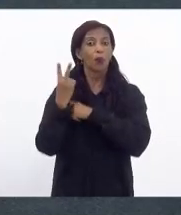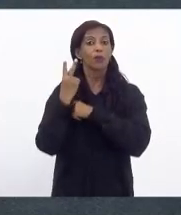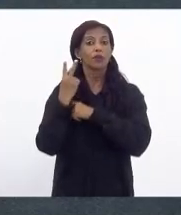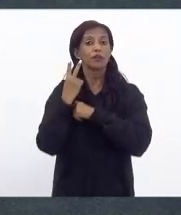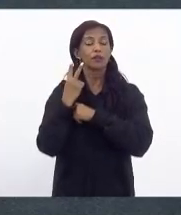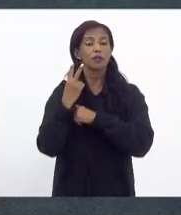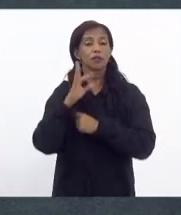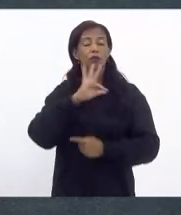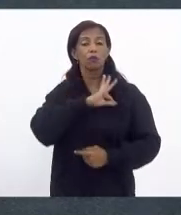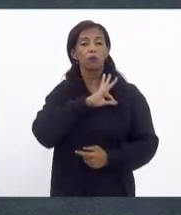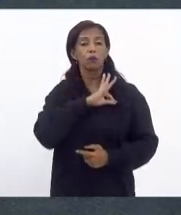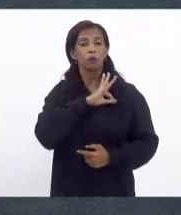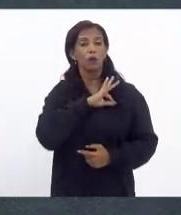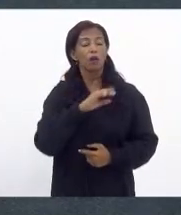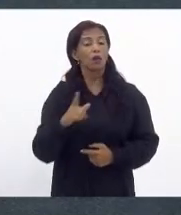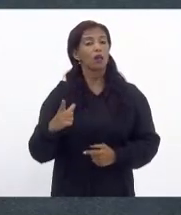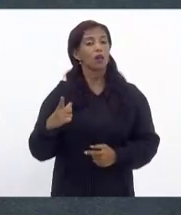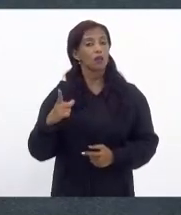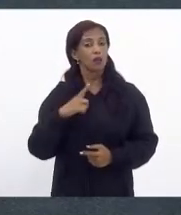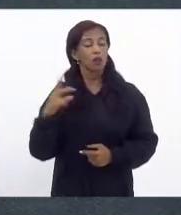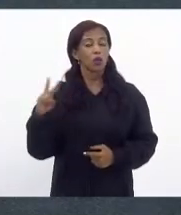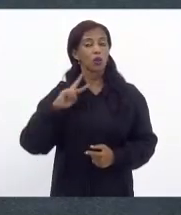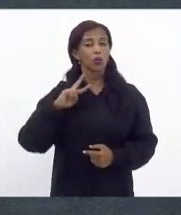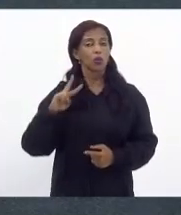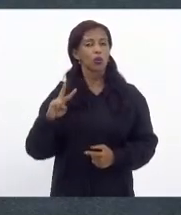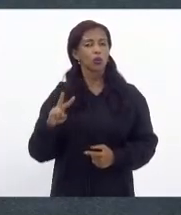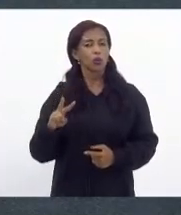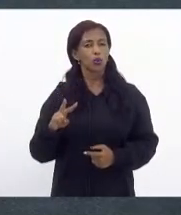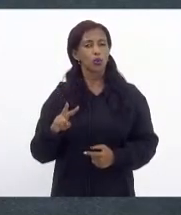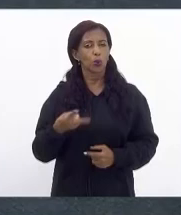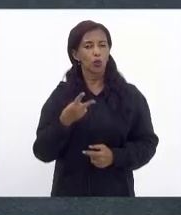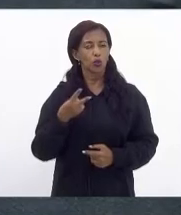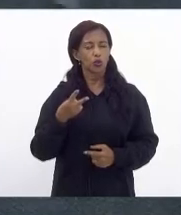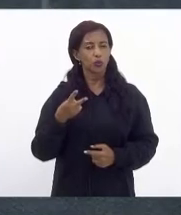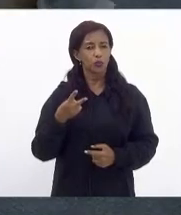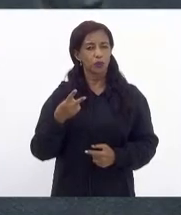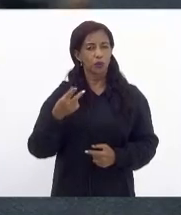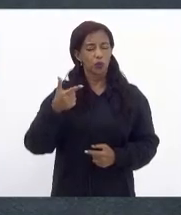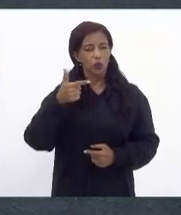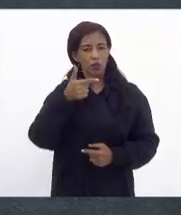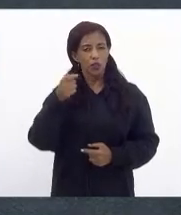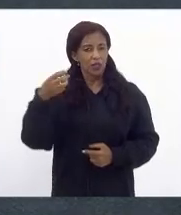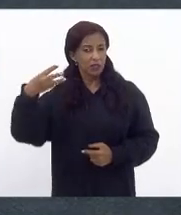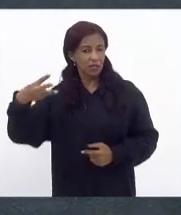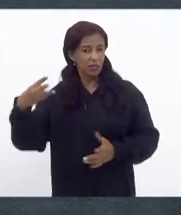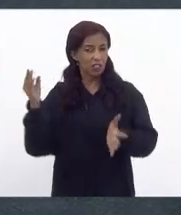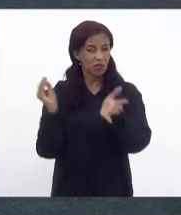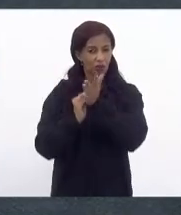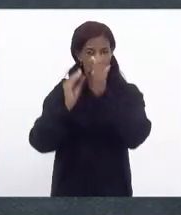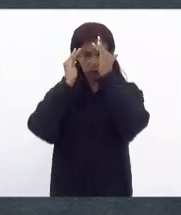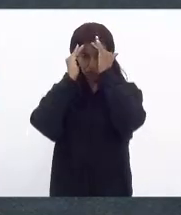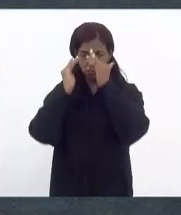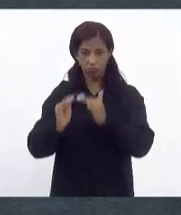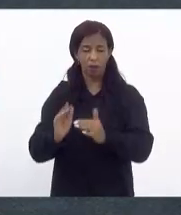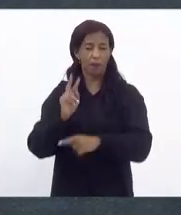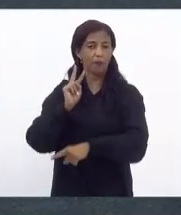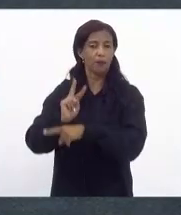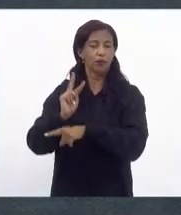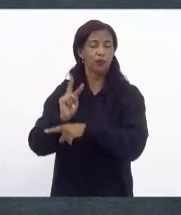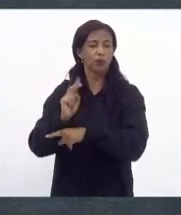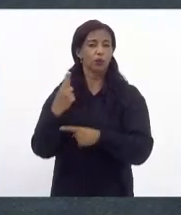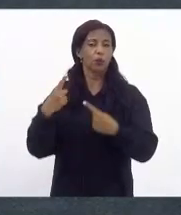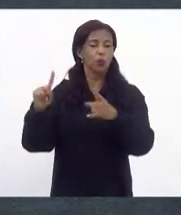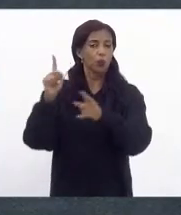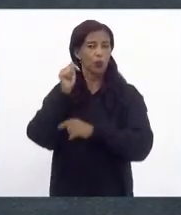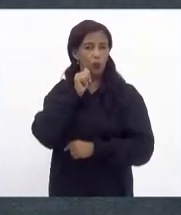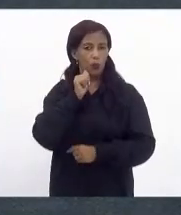foram constatadas ainda que 2003 registros de descumprimento de medida protetiva uma